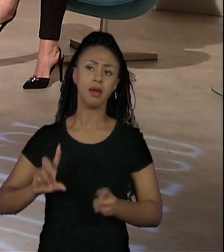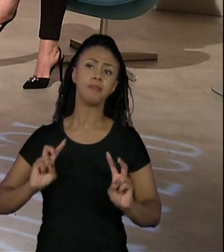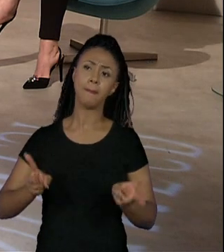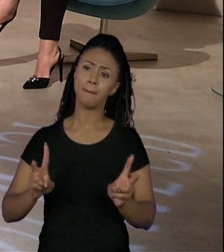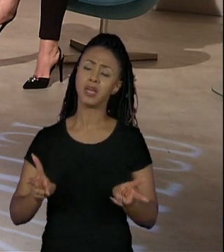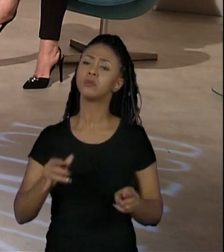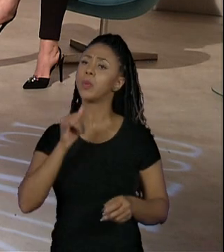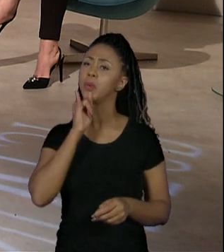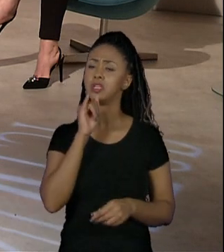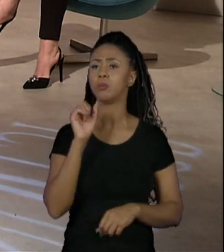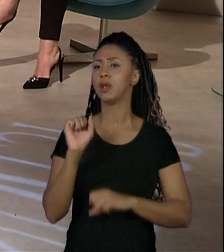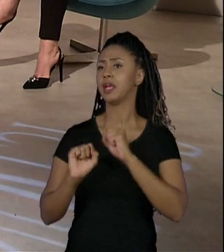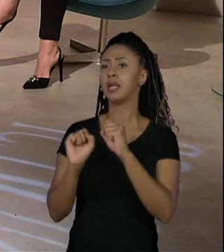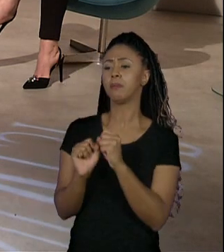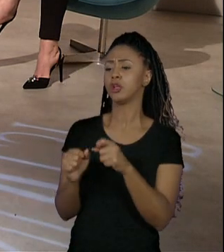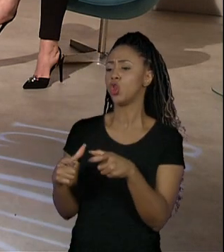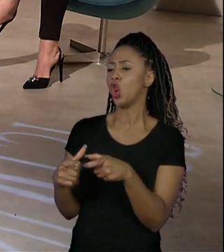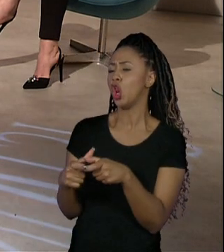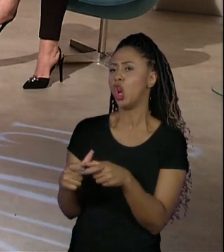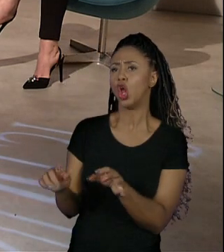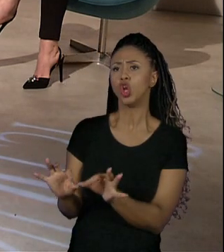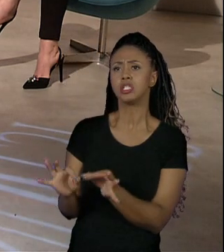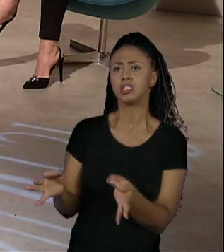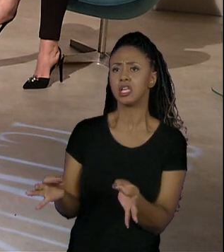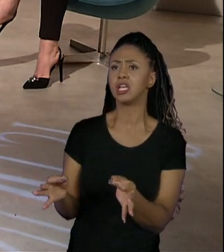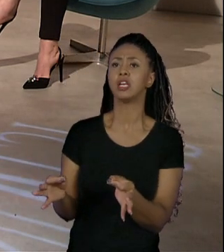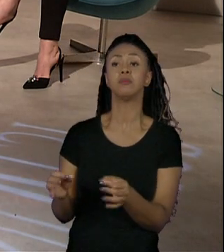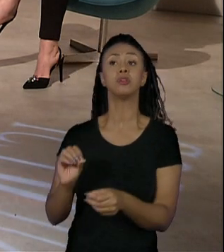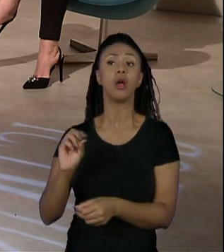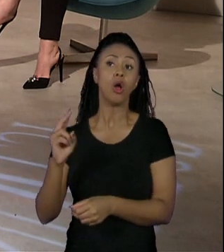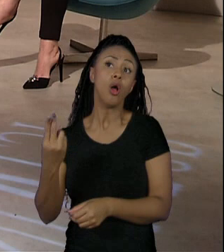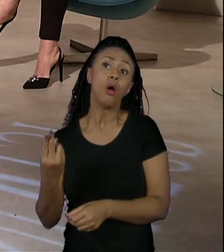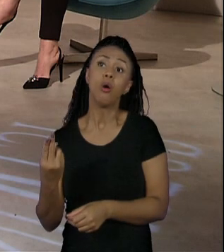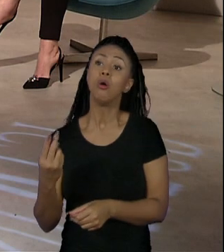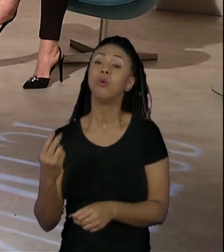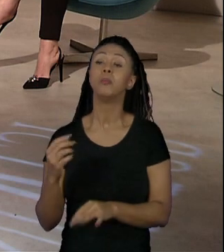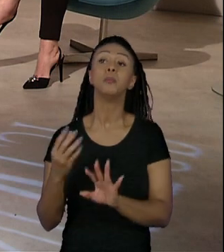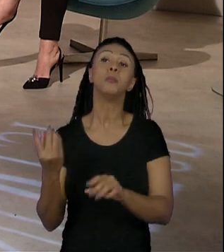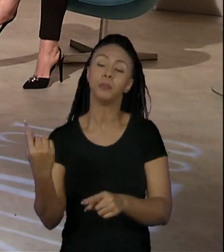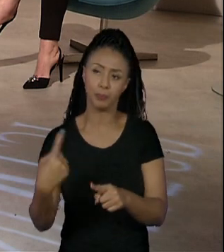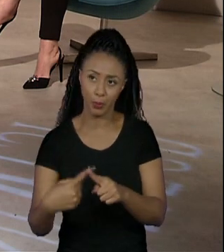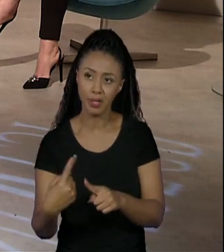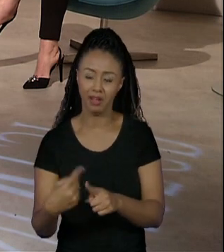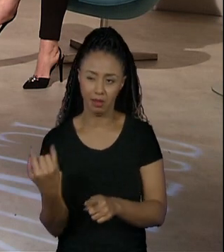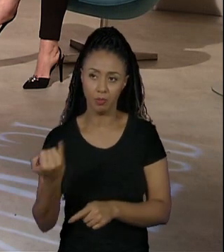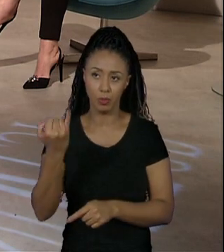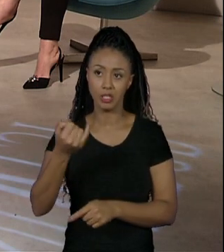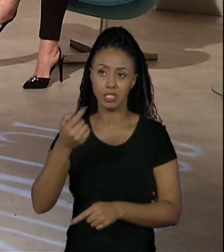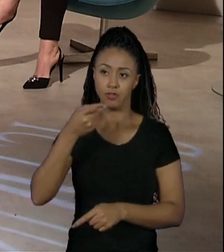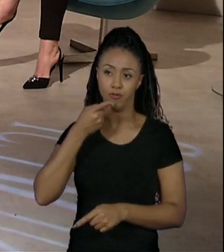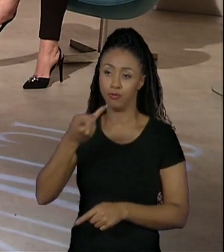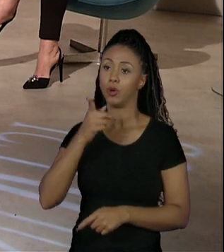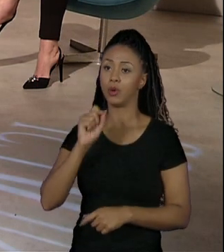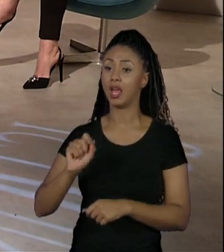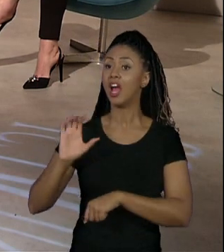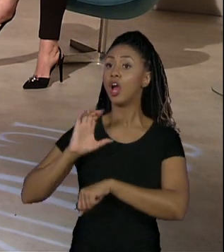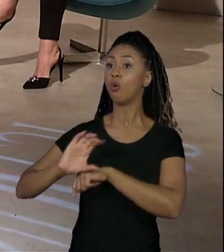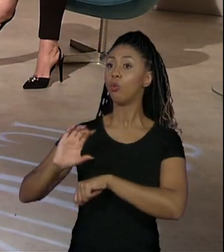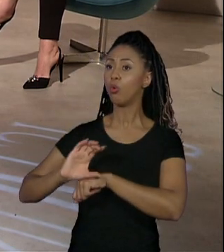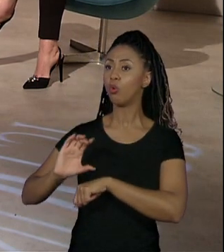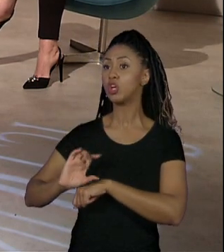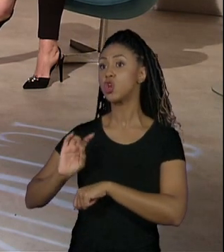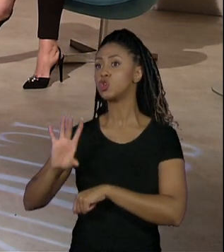Sejam empresas aí pequenas, de médio porte ou empresas, porque é importante também a gente destacar que o curso não é só para aqueles